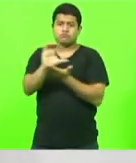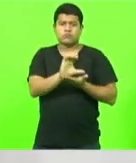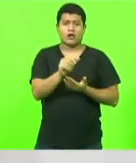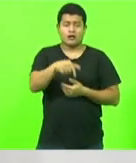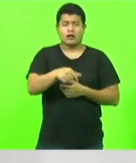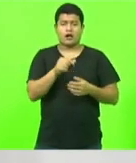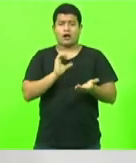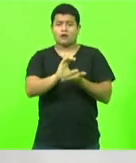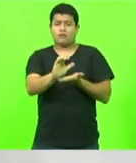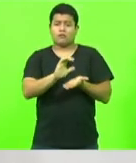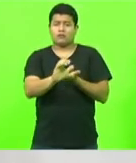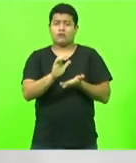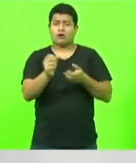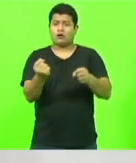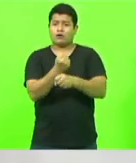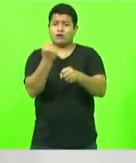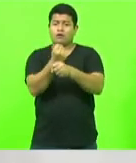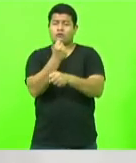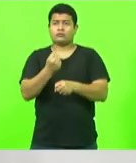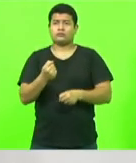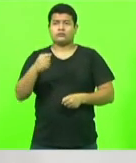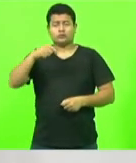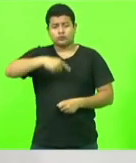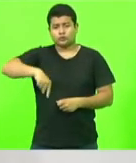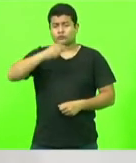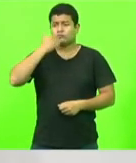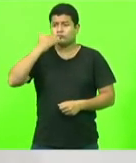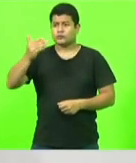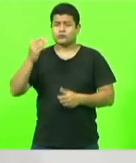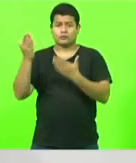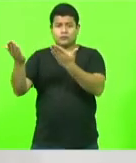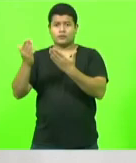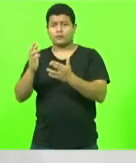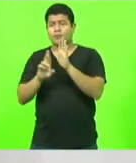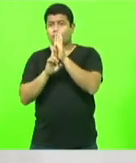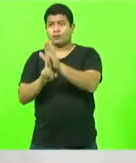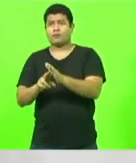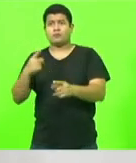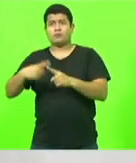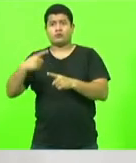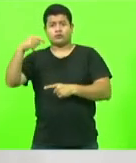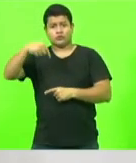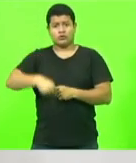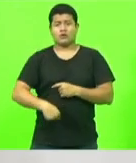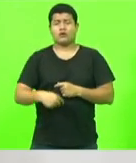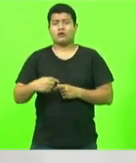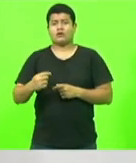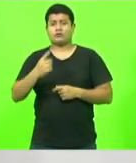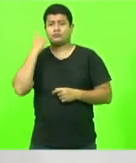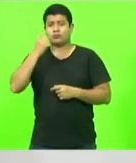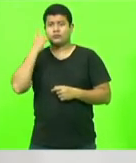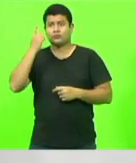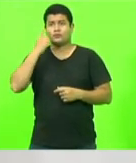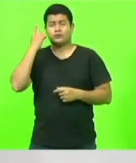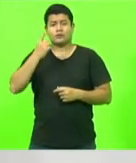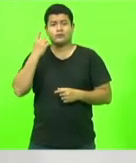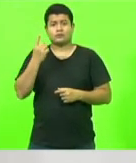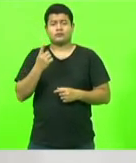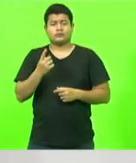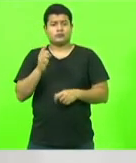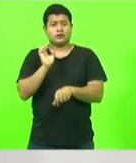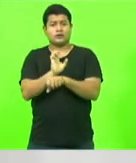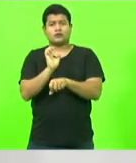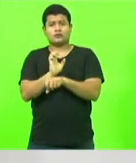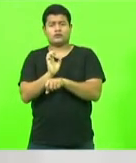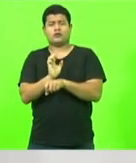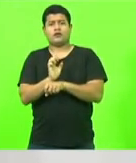Então, fica aqui o nosso apelo também aos nossos representantes, porque nós aqui, Sargento Lima, enquanto deputados estaduais, estamos fazendo a nossa parte, senhor